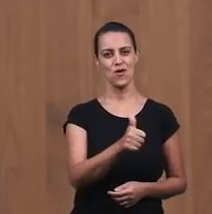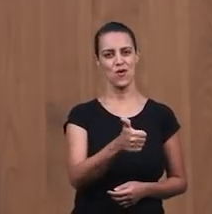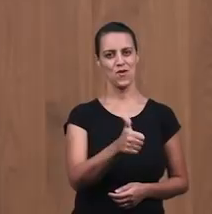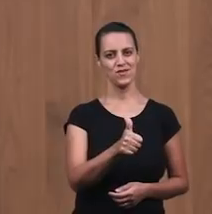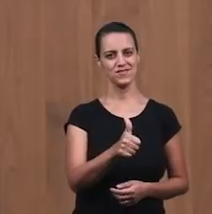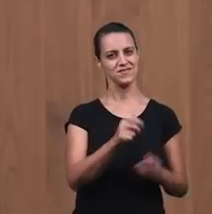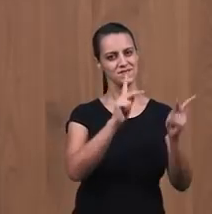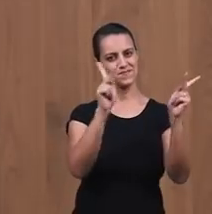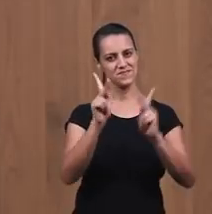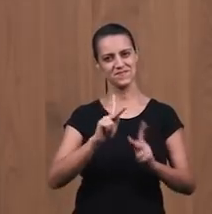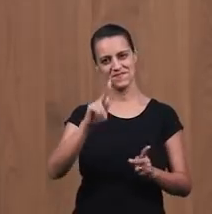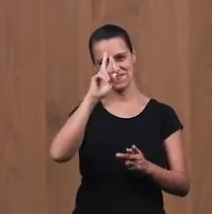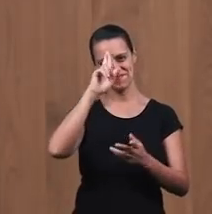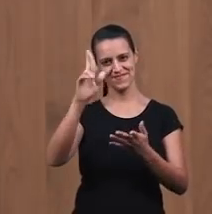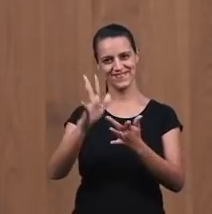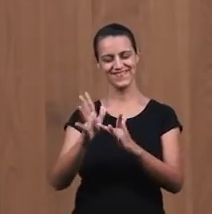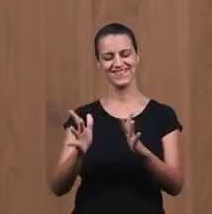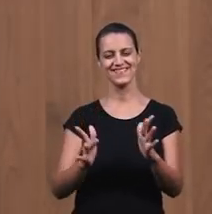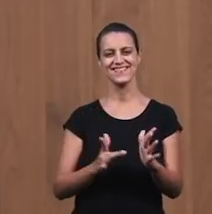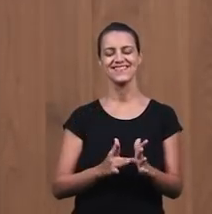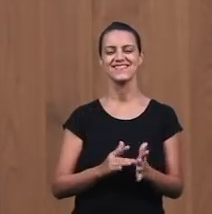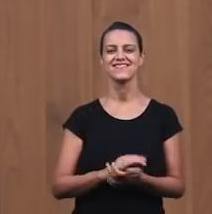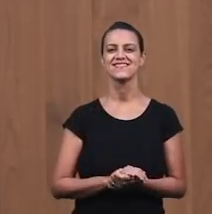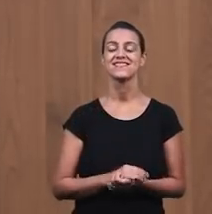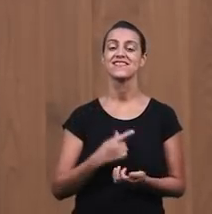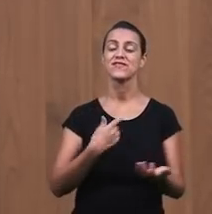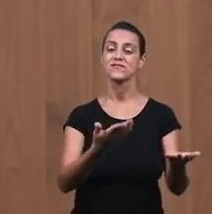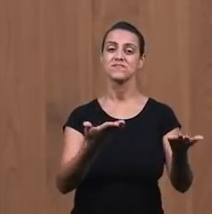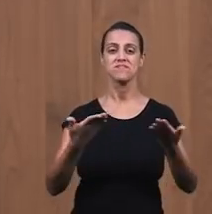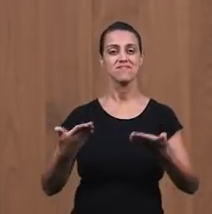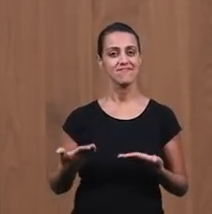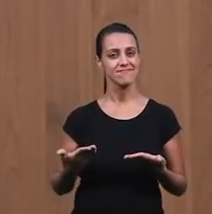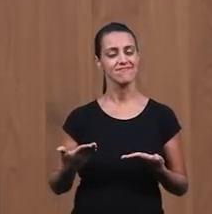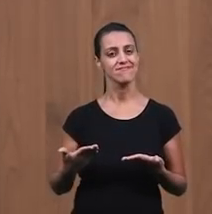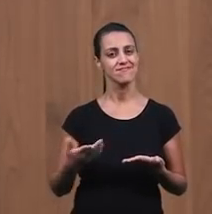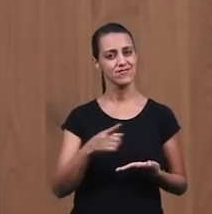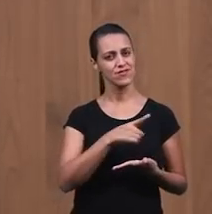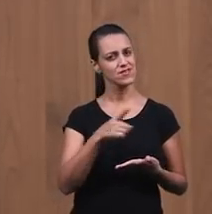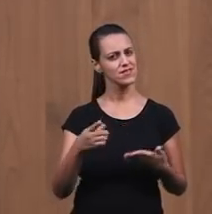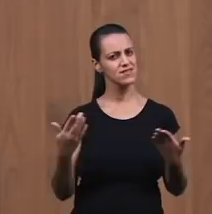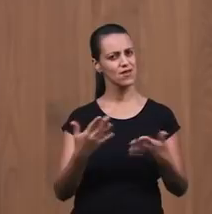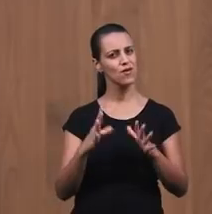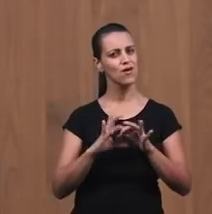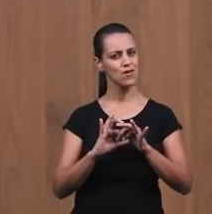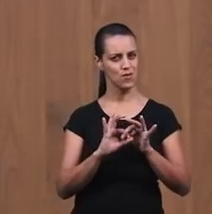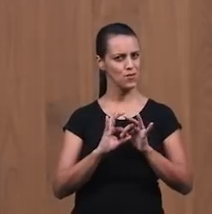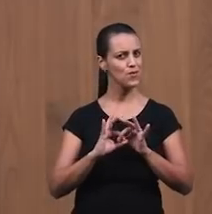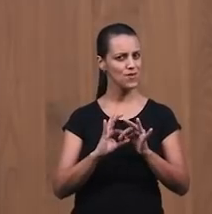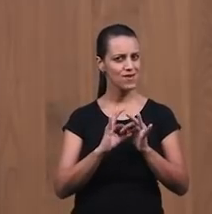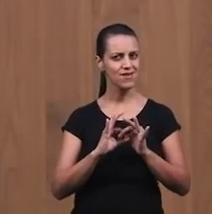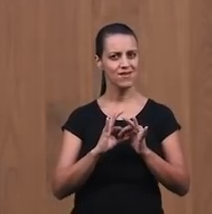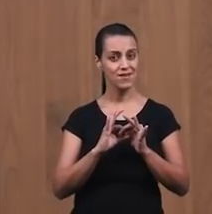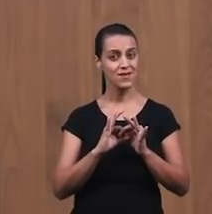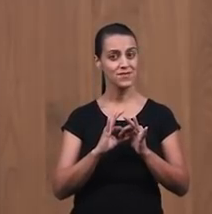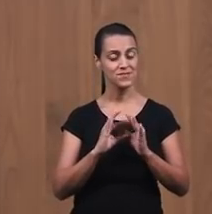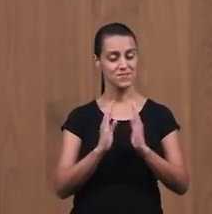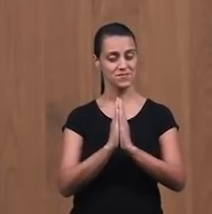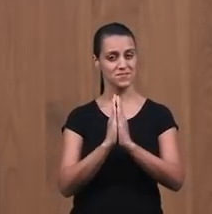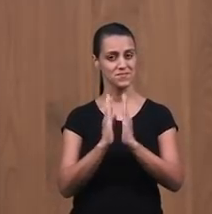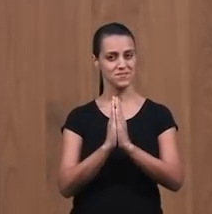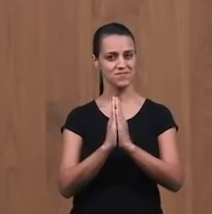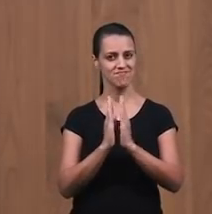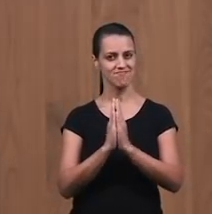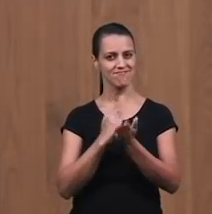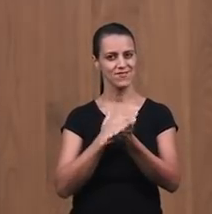a paz do Senhor Jesus E eu convido agora vocês a fecharem os olhos Para fazermos uma oração